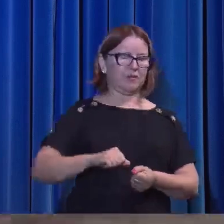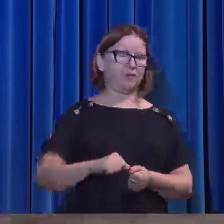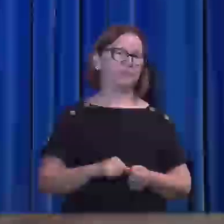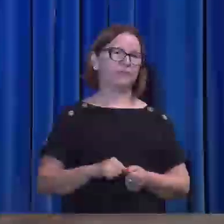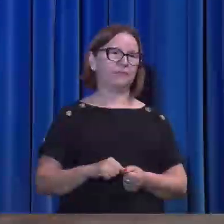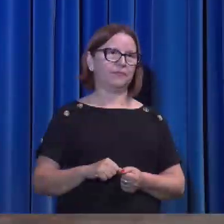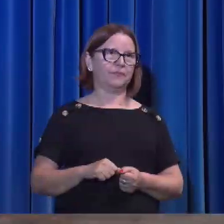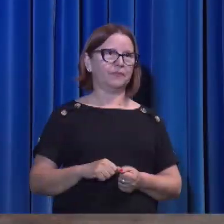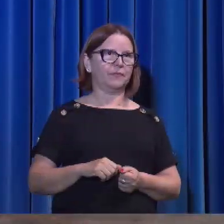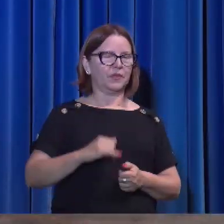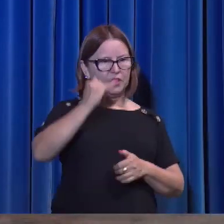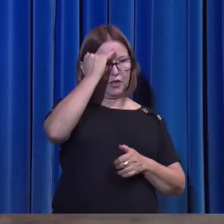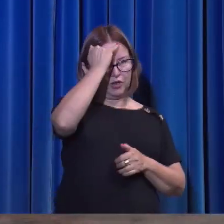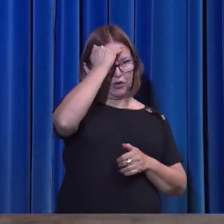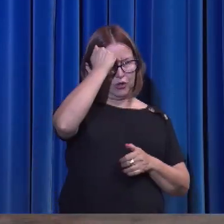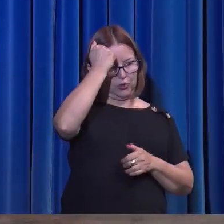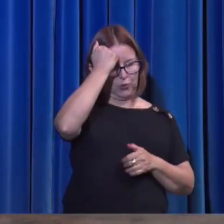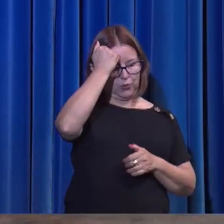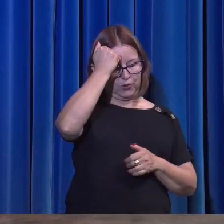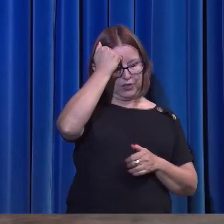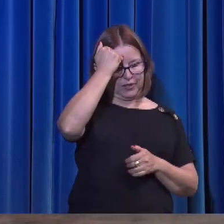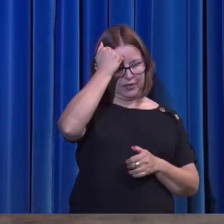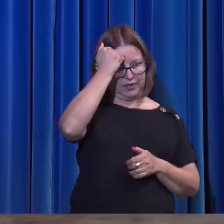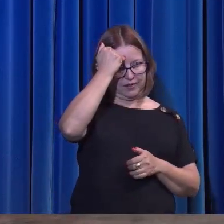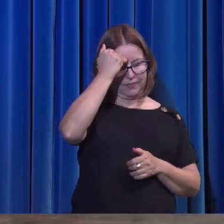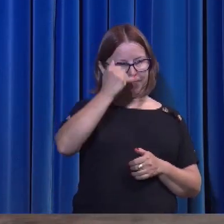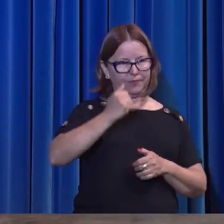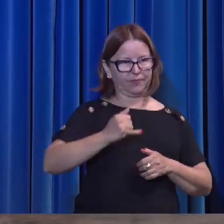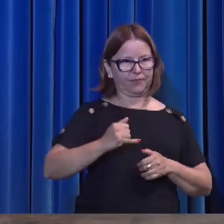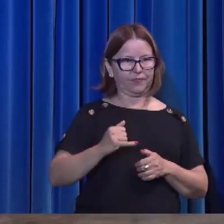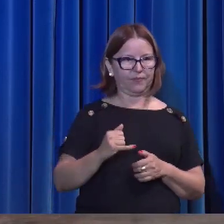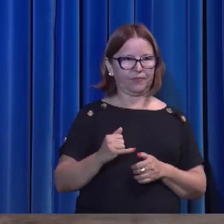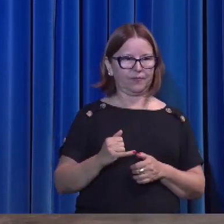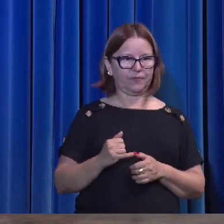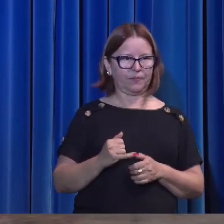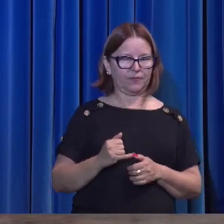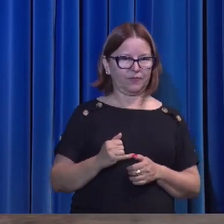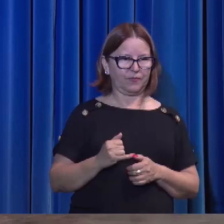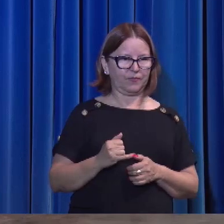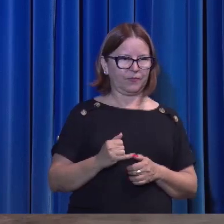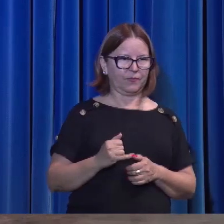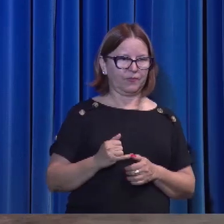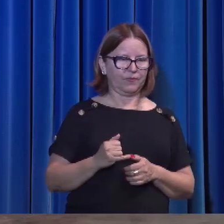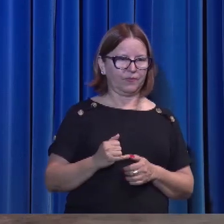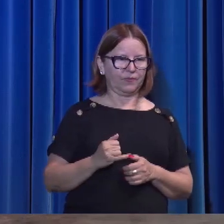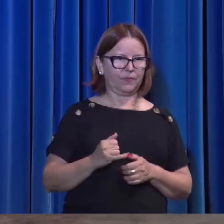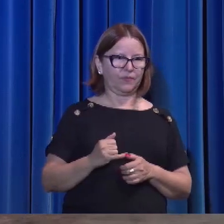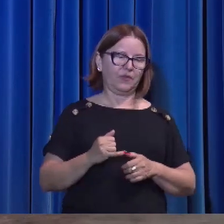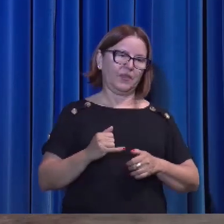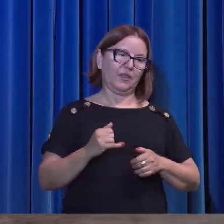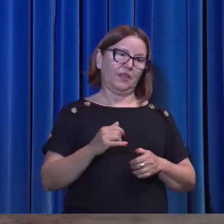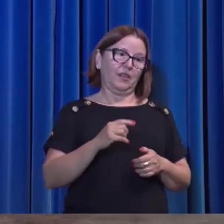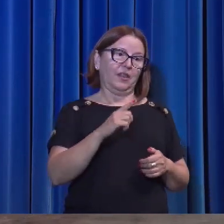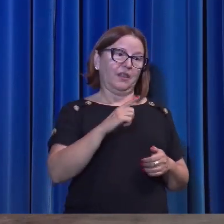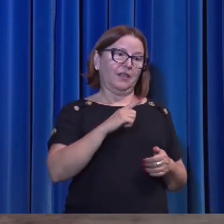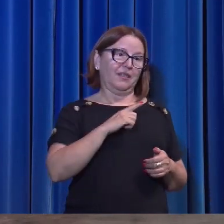Judas, aqui mencionado, tinha a infelicidade de ter o mesmo nome do traidor.